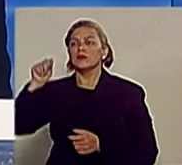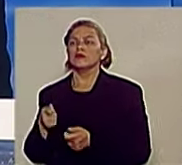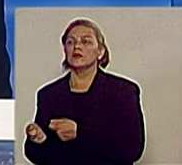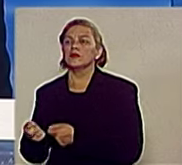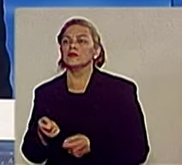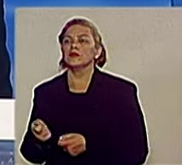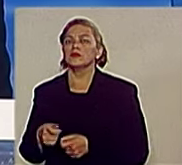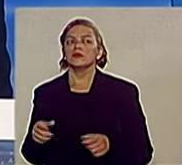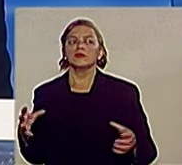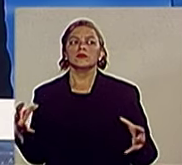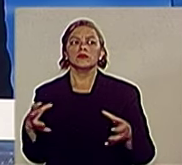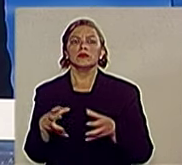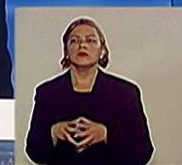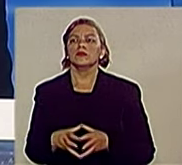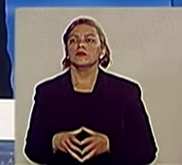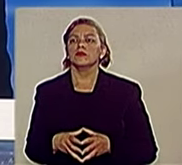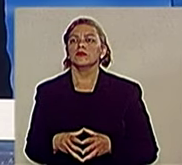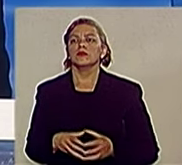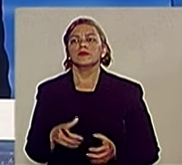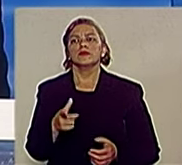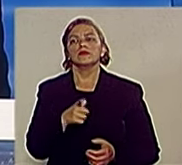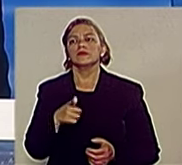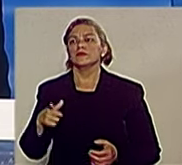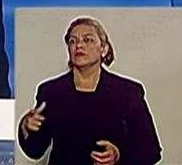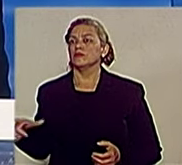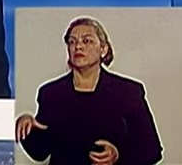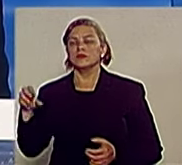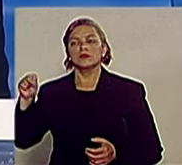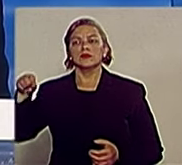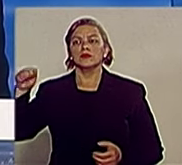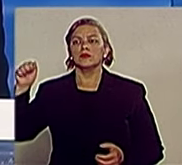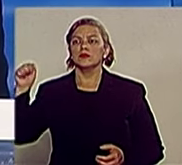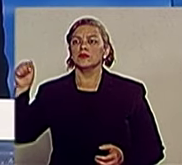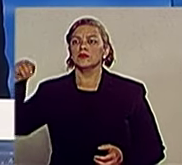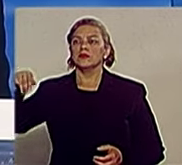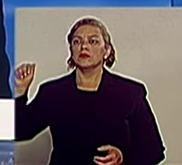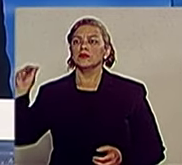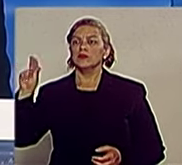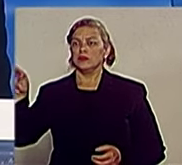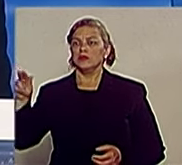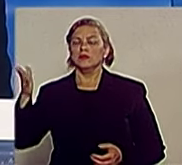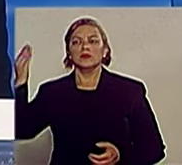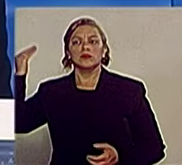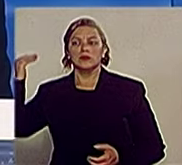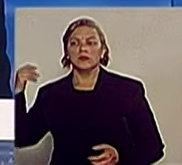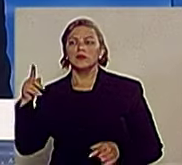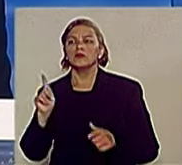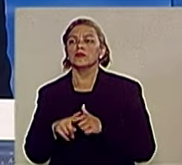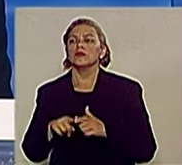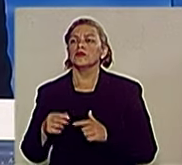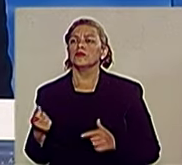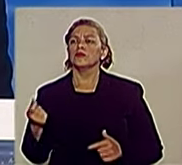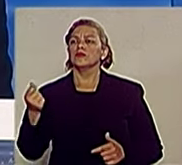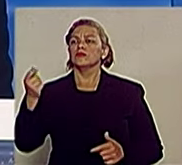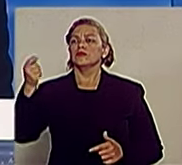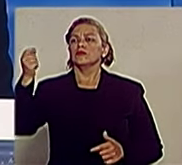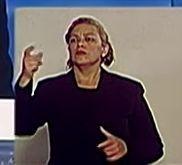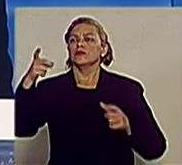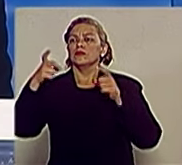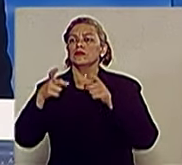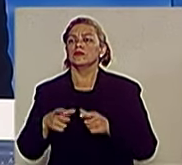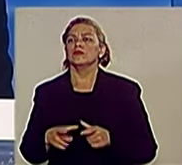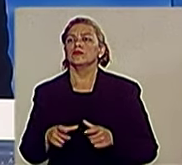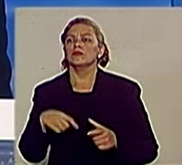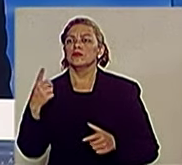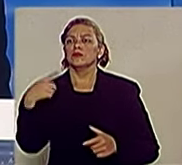Nós não fizemos o SAMU à época por causa do custo do SAMU. O SAMU é regional e os outros municípios não tinham como